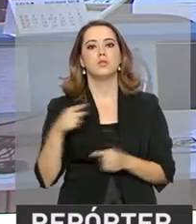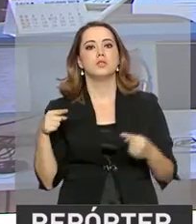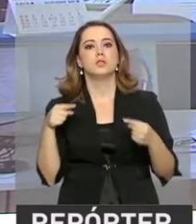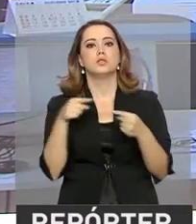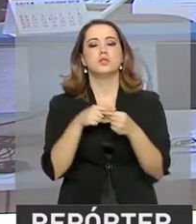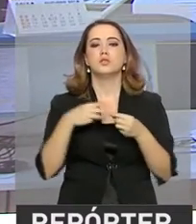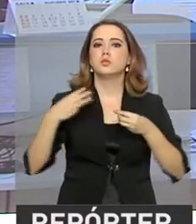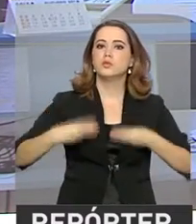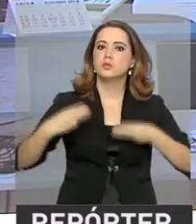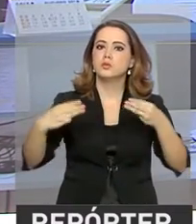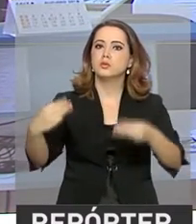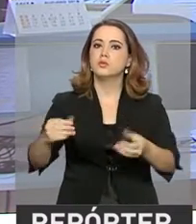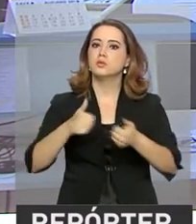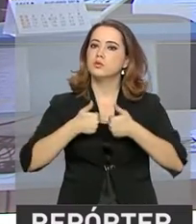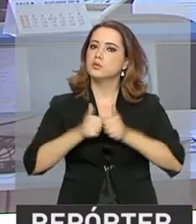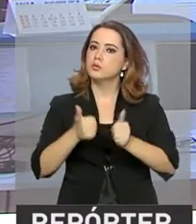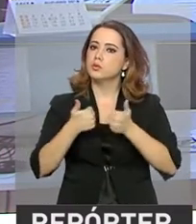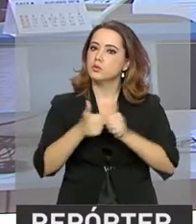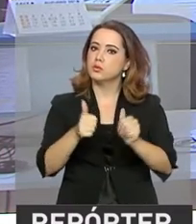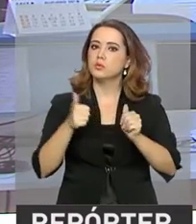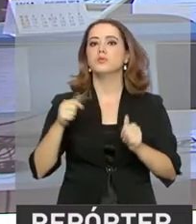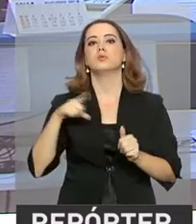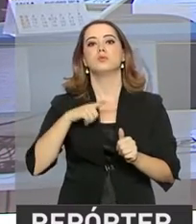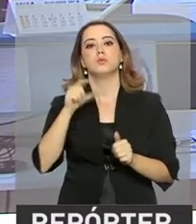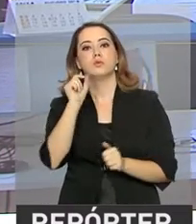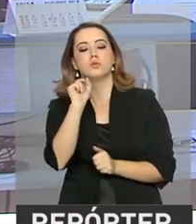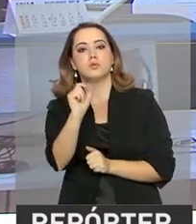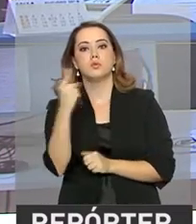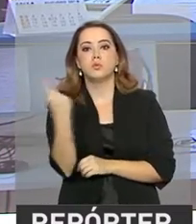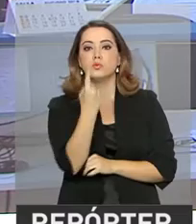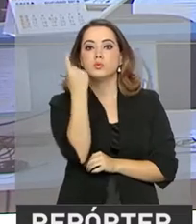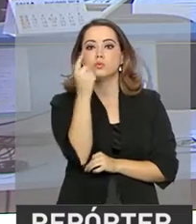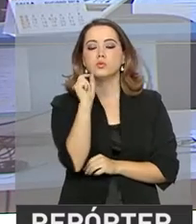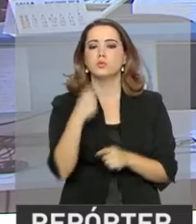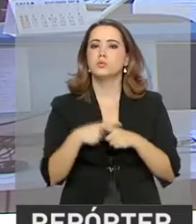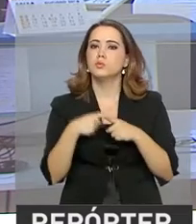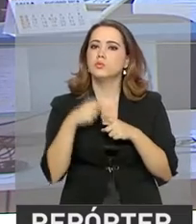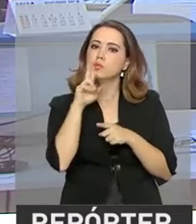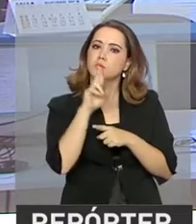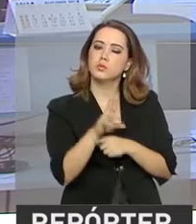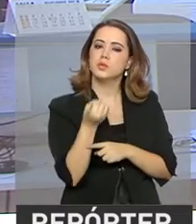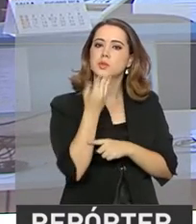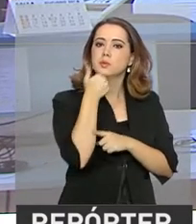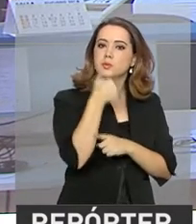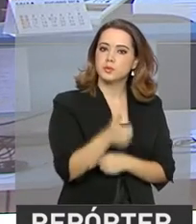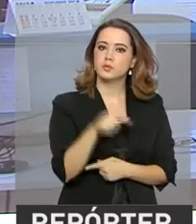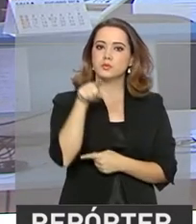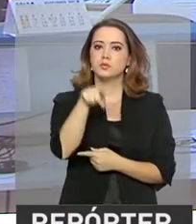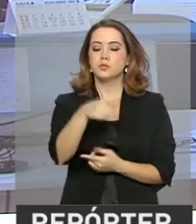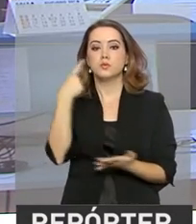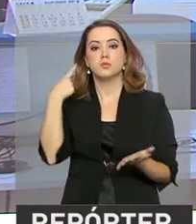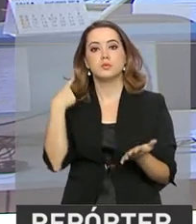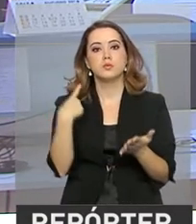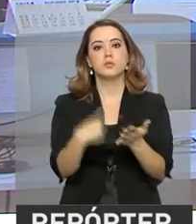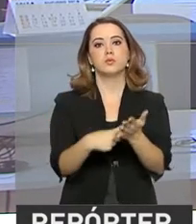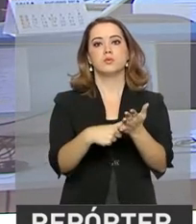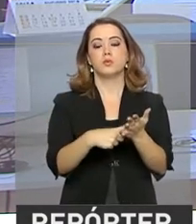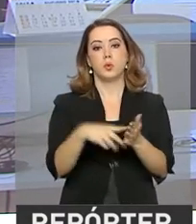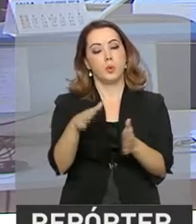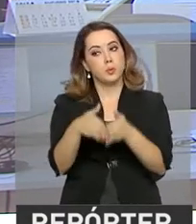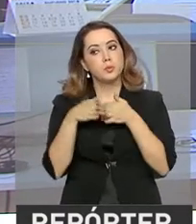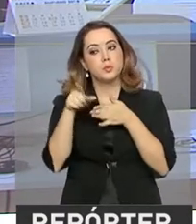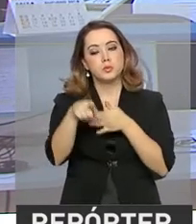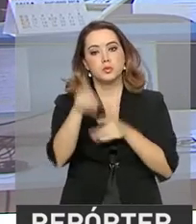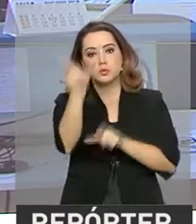ministro dos Transportes, Portos e Aviação Civil, um dos fatores que contribuiu para esse resultado positivo foi a determinação